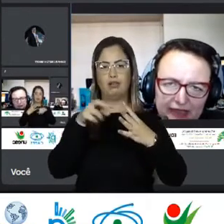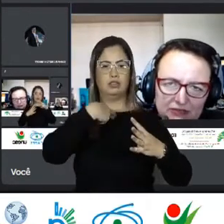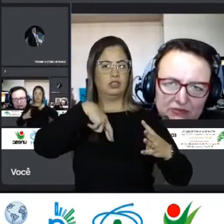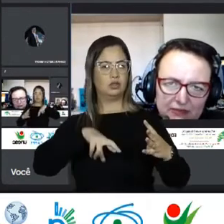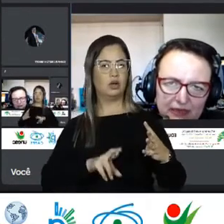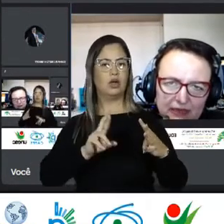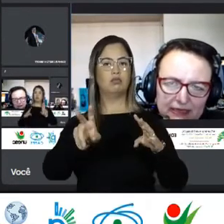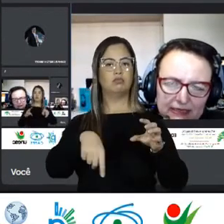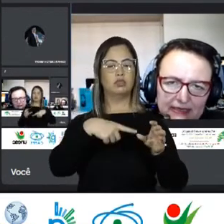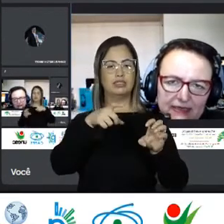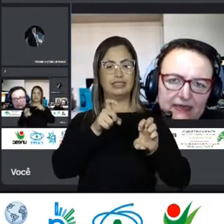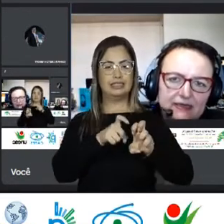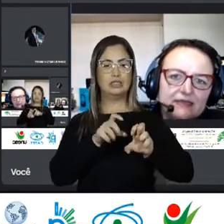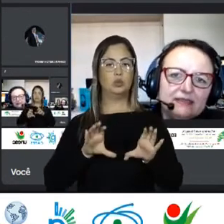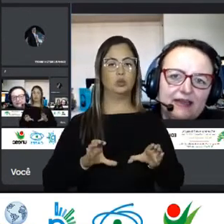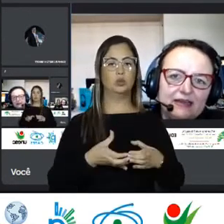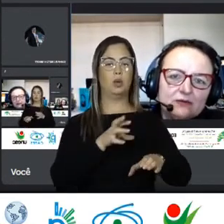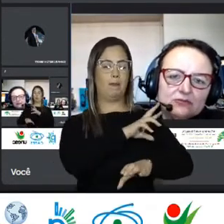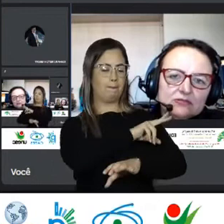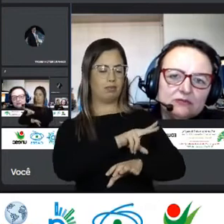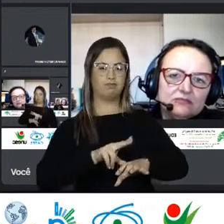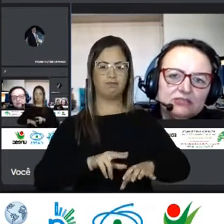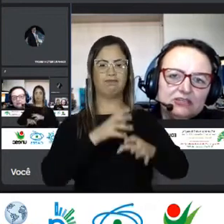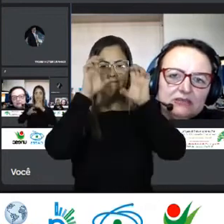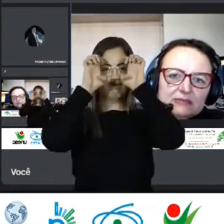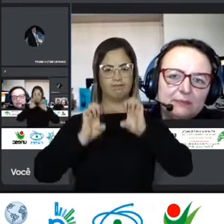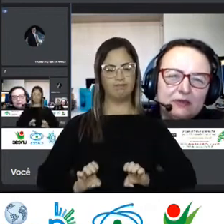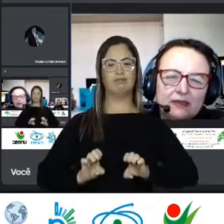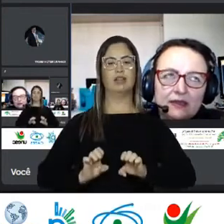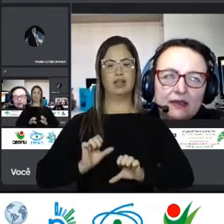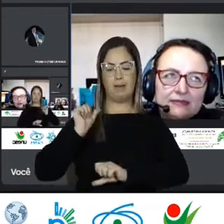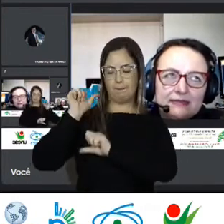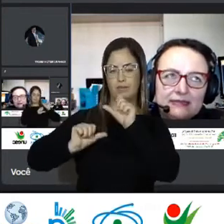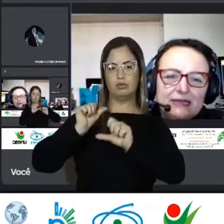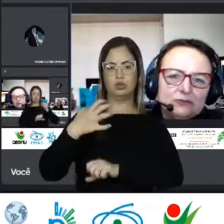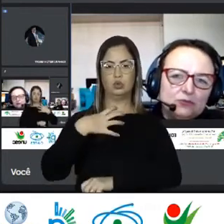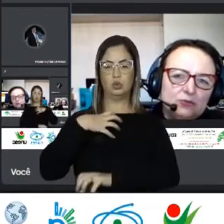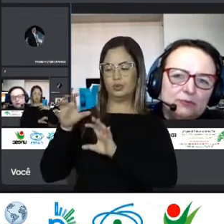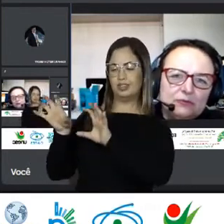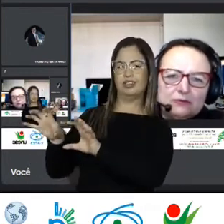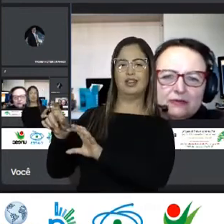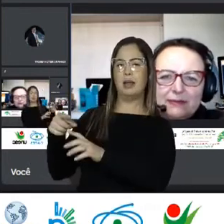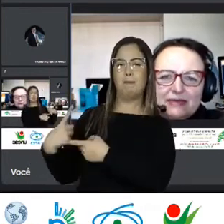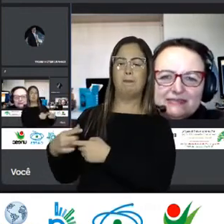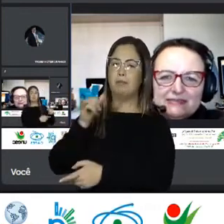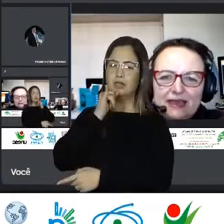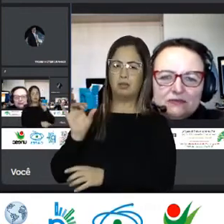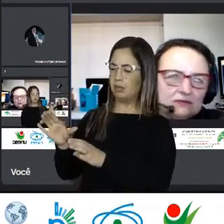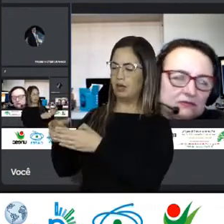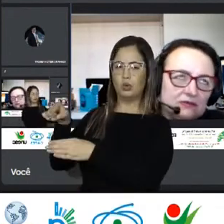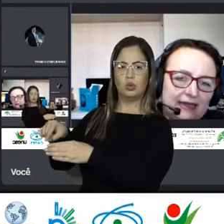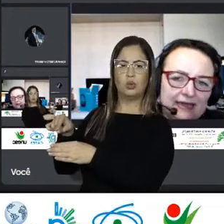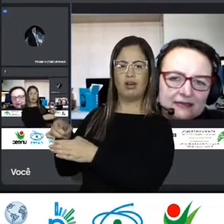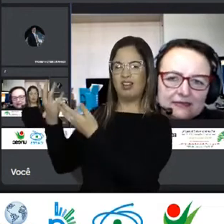dos grupos étnicos Também Que interferem Na construção Dos estigmas Por que Determinado grupo É mais